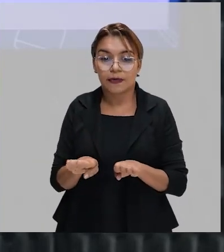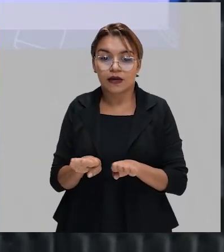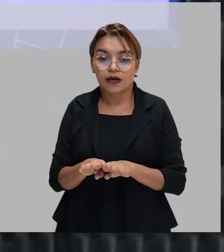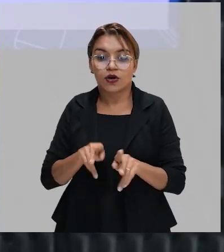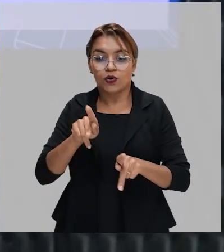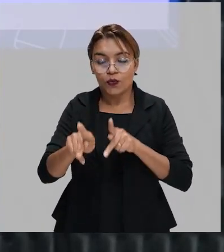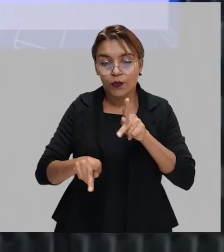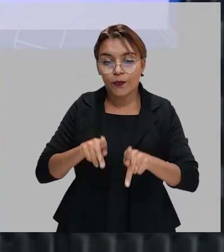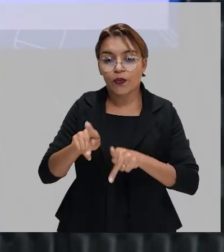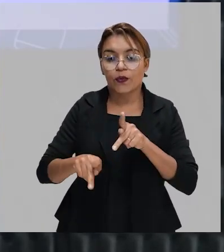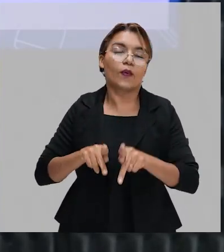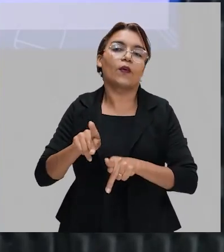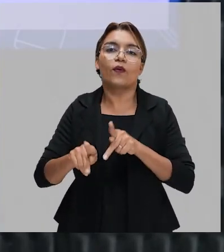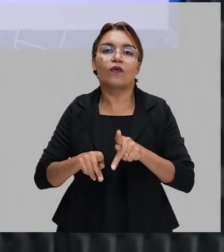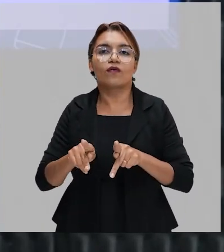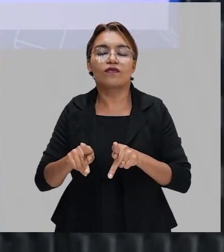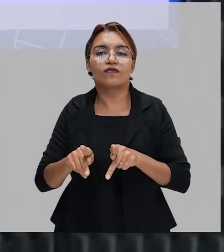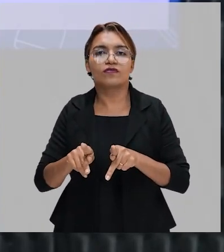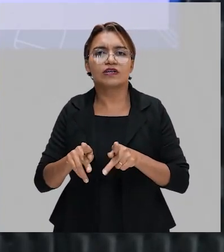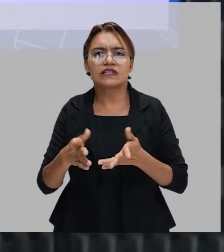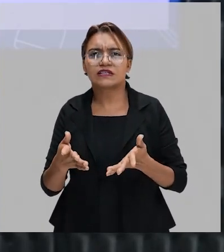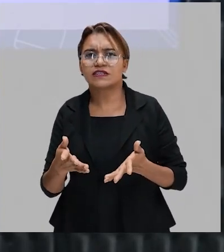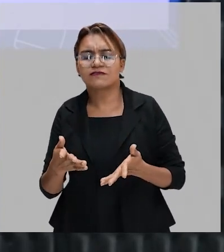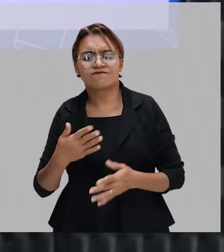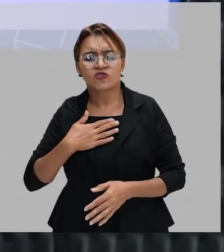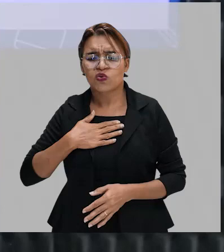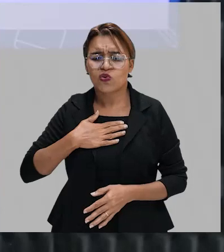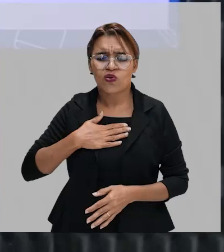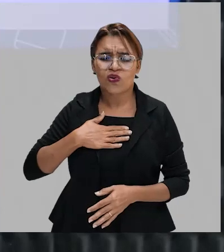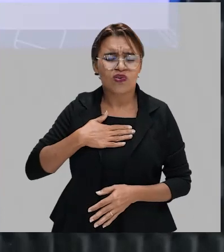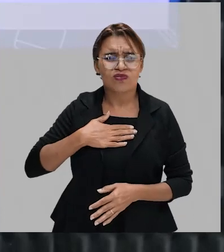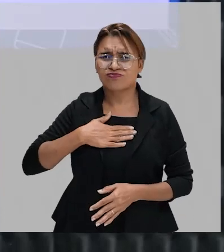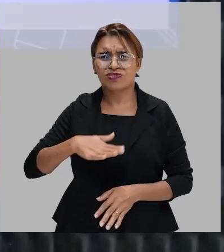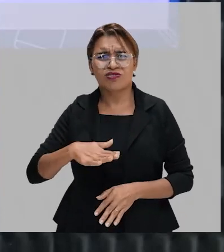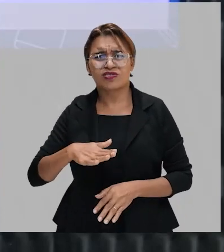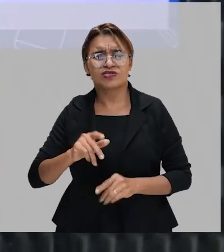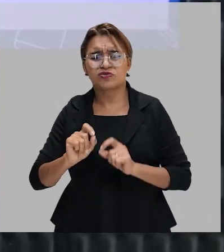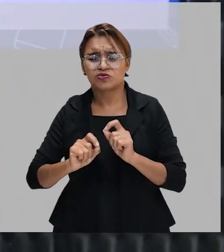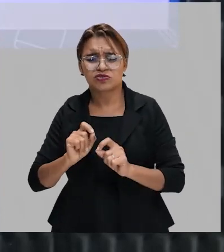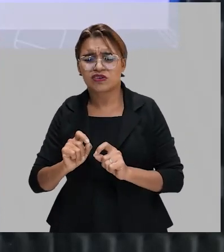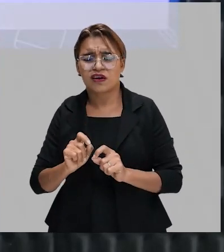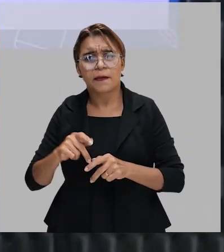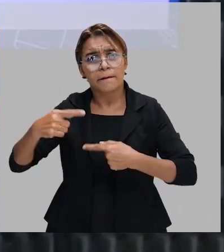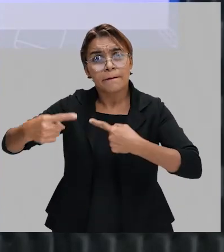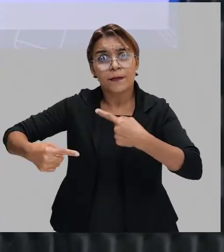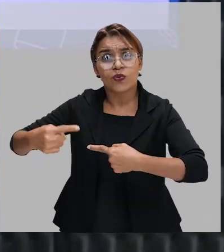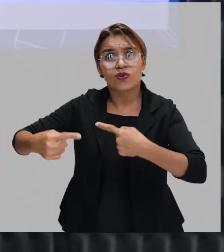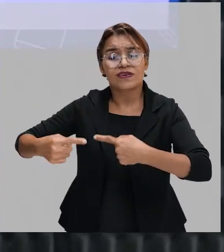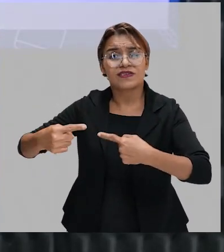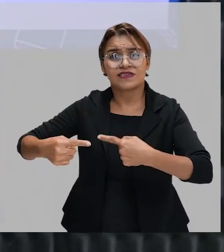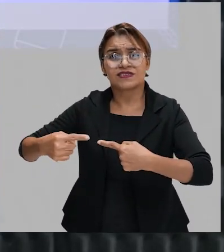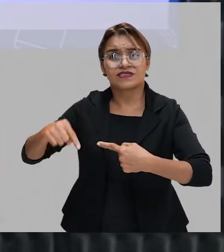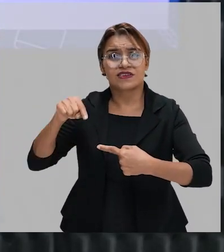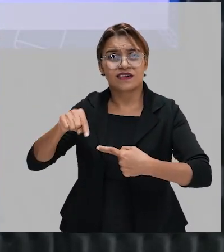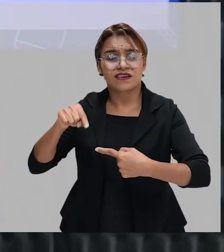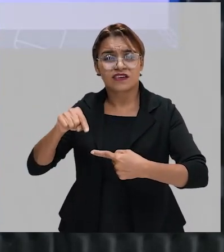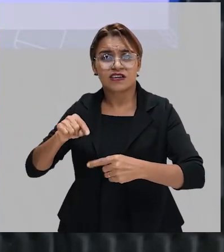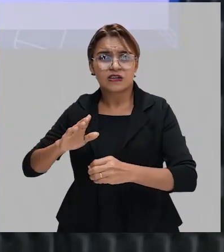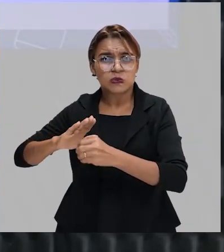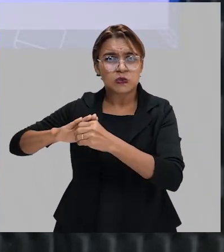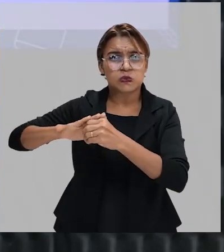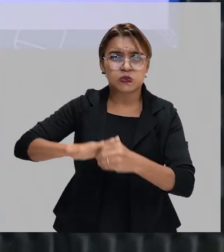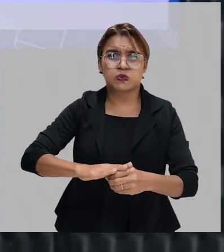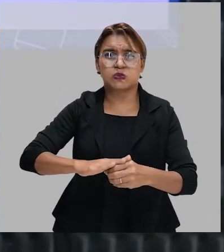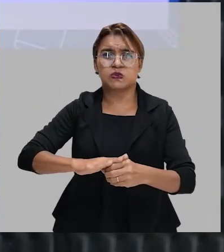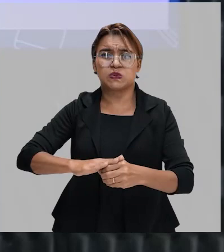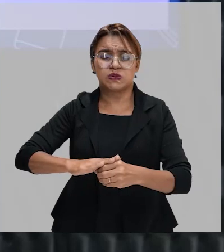massa popular insatisfeita com tudo isso. Por conta de uma política opressora,